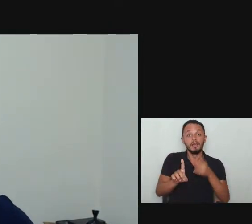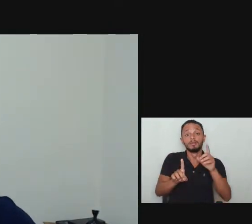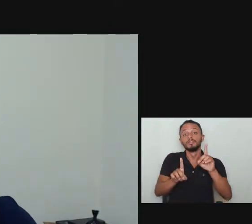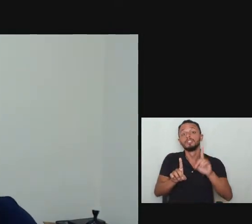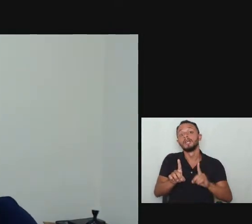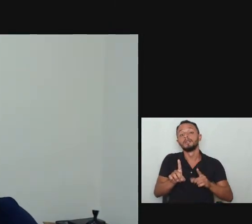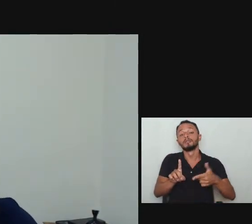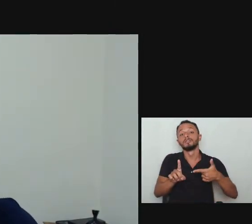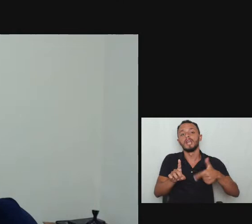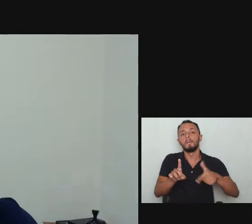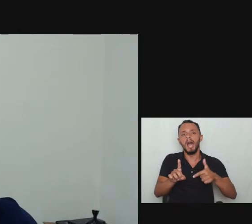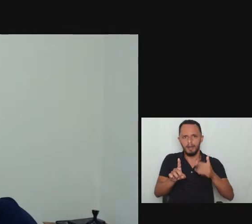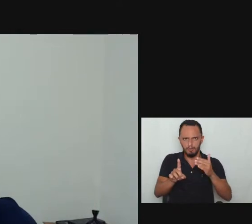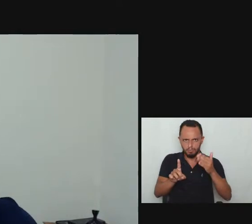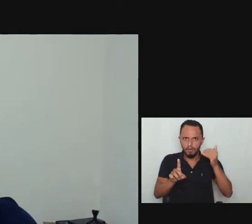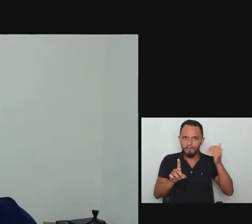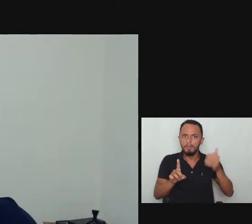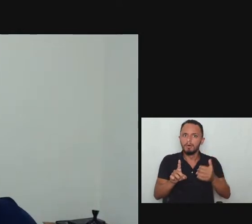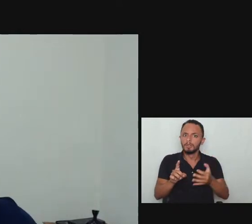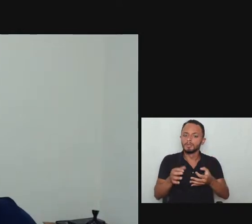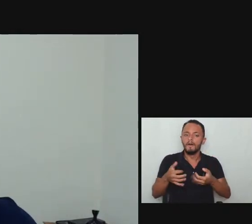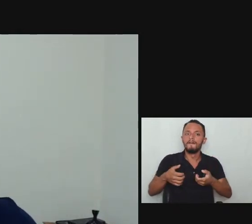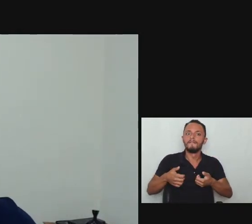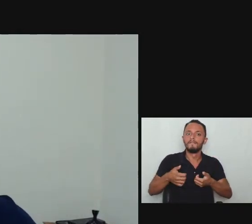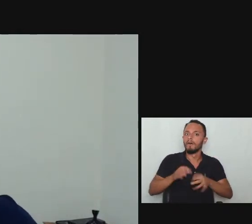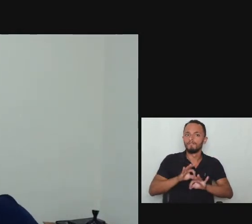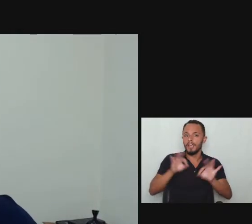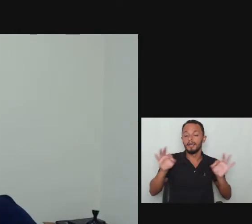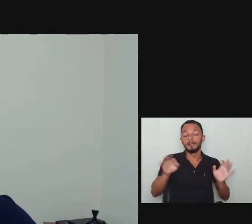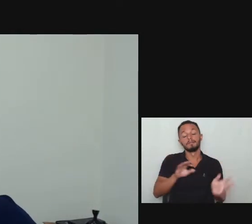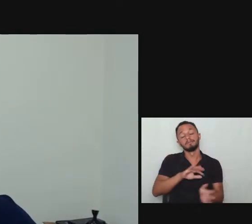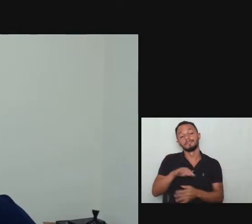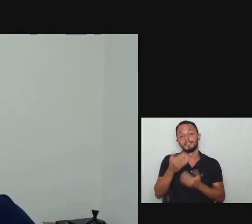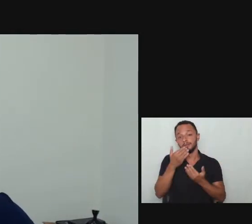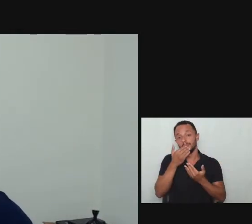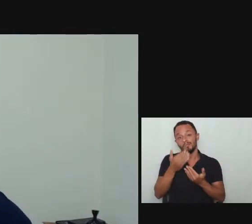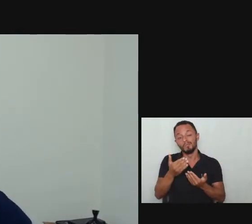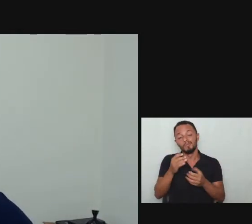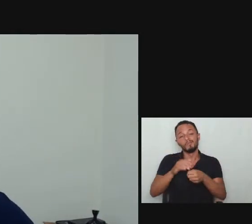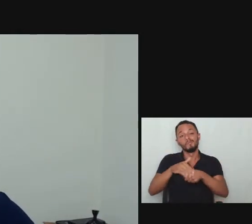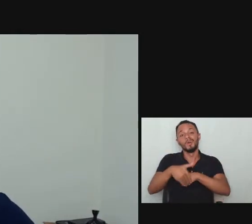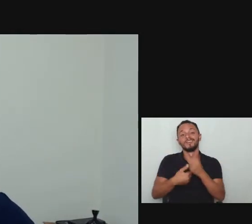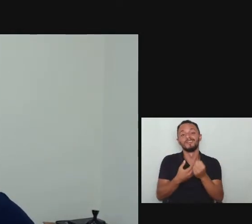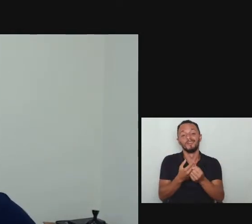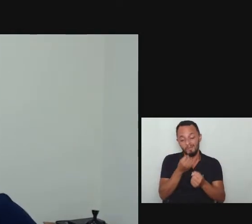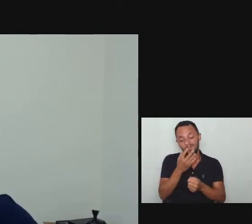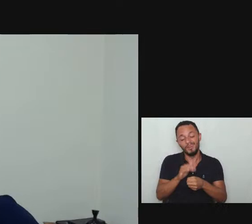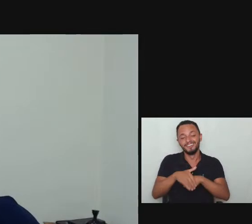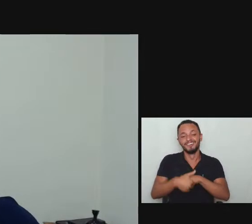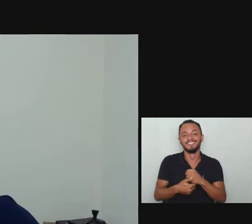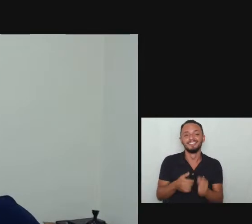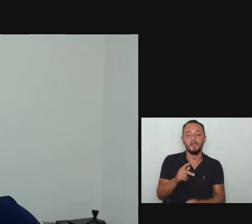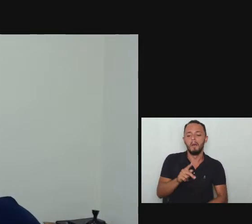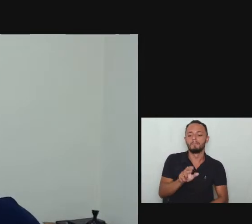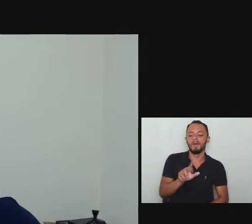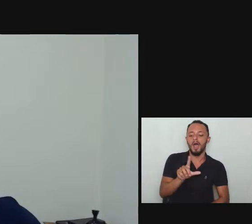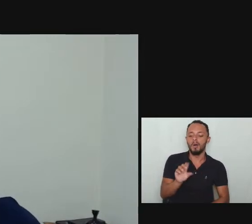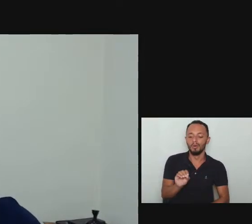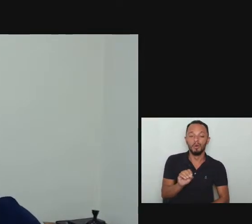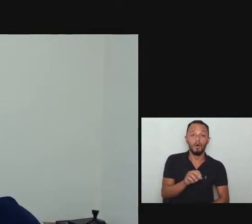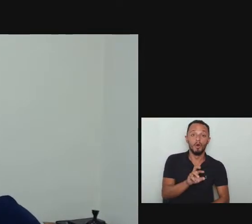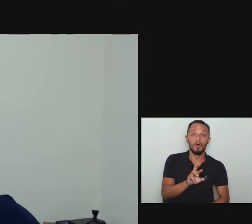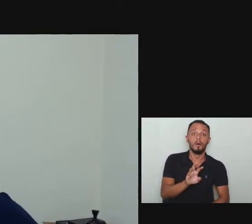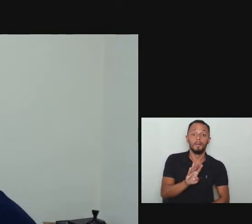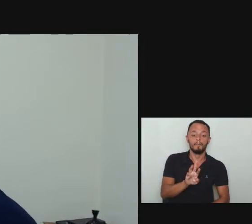legal aqui tá boa noite aí Bruno Leite tá aí conosco Paulo Ricardo um dos inscritos mais hardcore